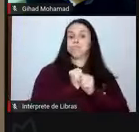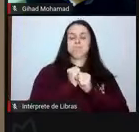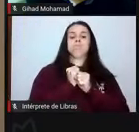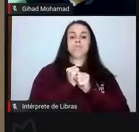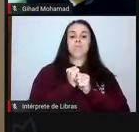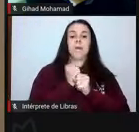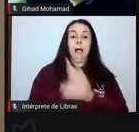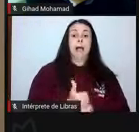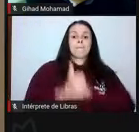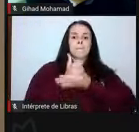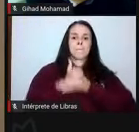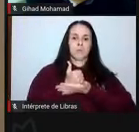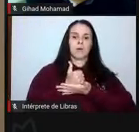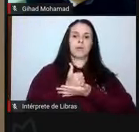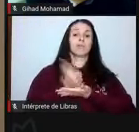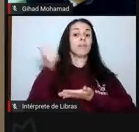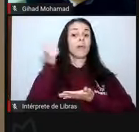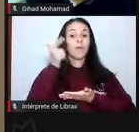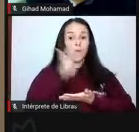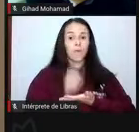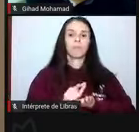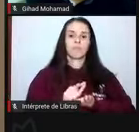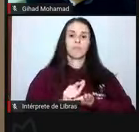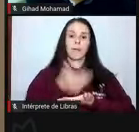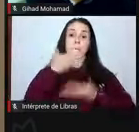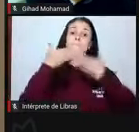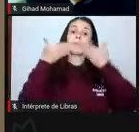cumprindo esse papel no ensino, na pesquisa e na extensão.